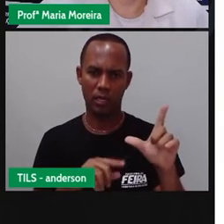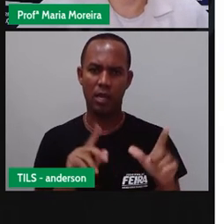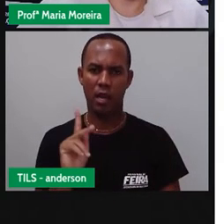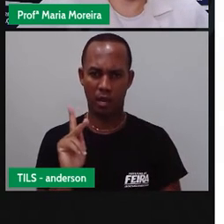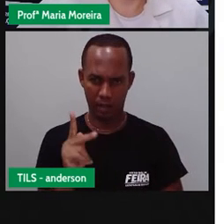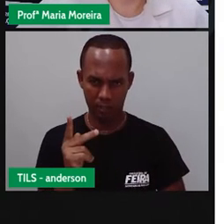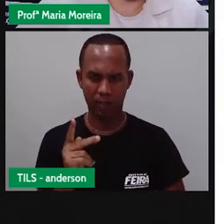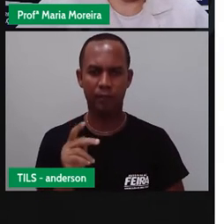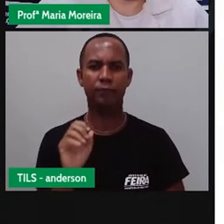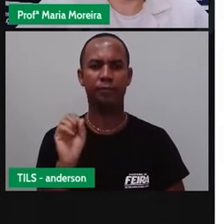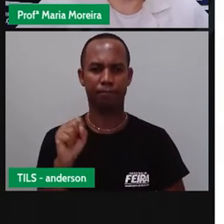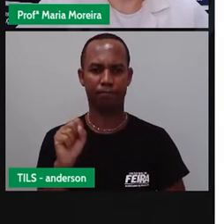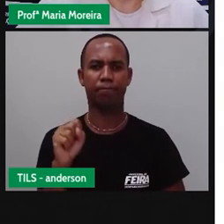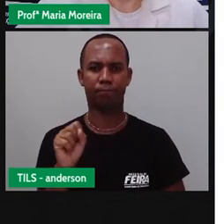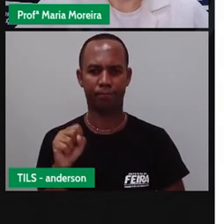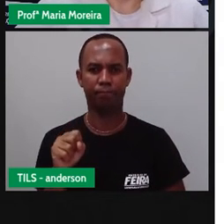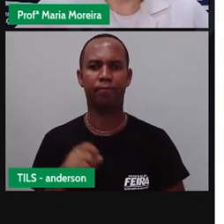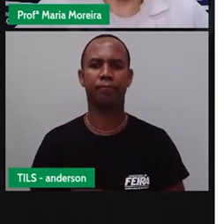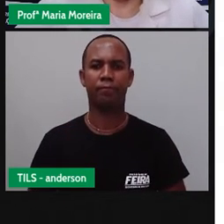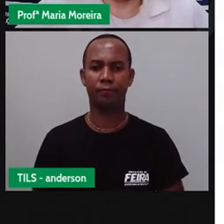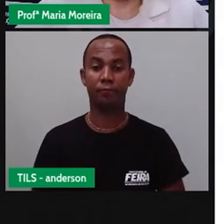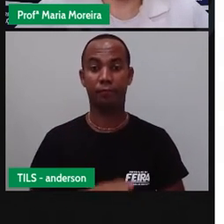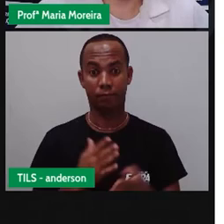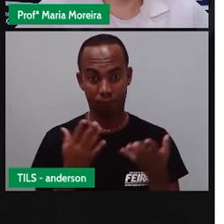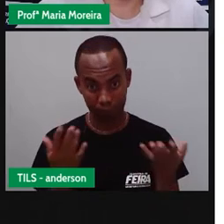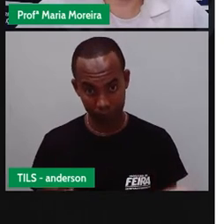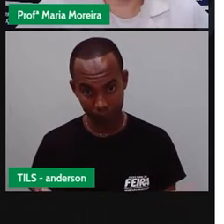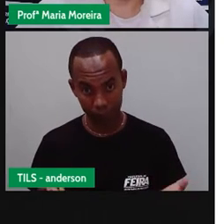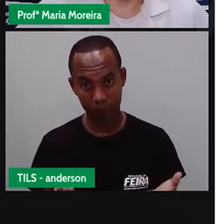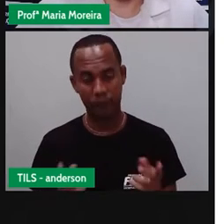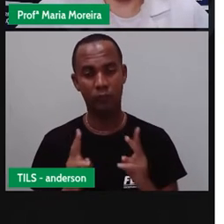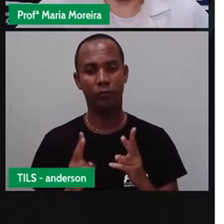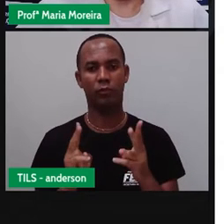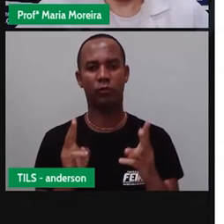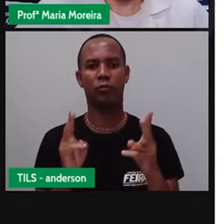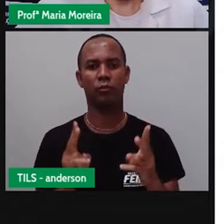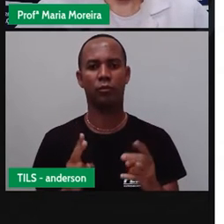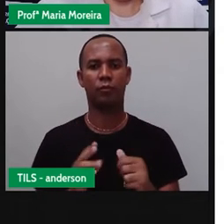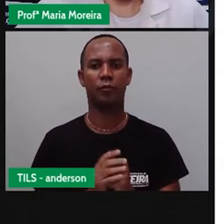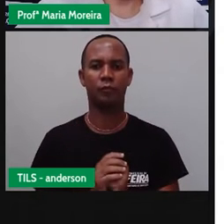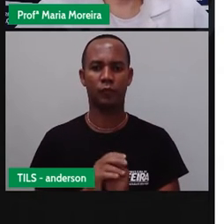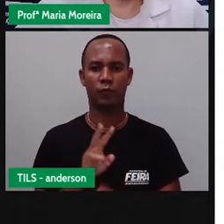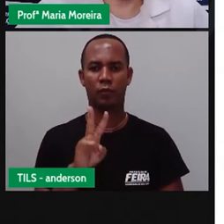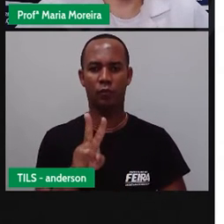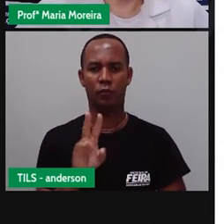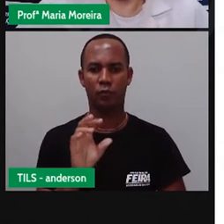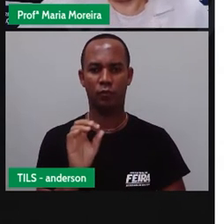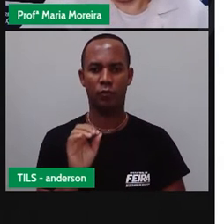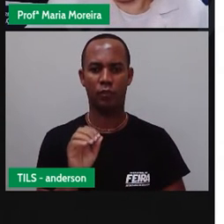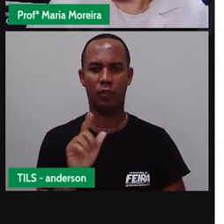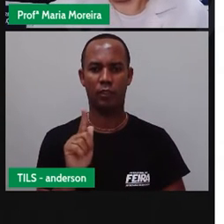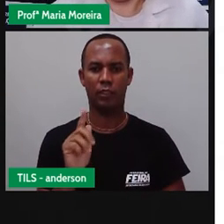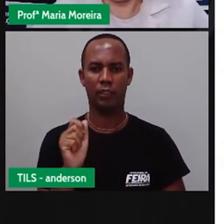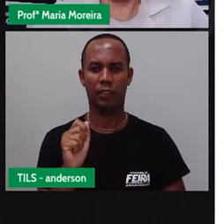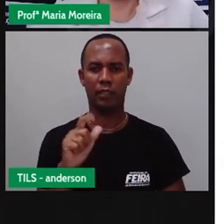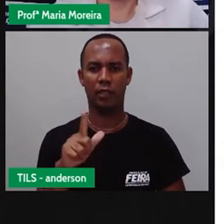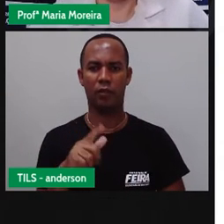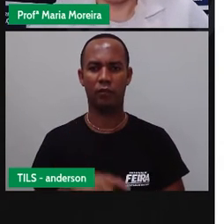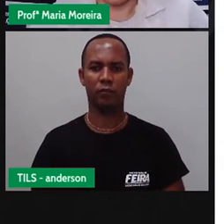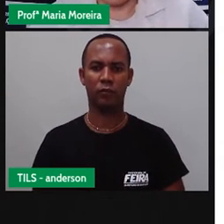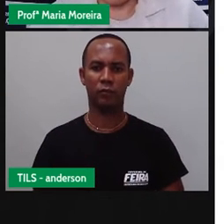cabeça positivamente. Então, prosseguiu a vogal. Qual é a primeira letra da palavra